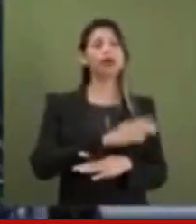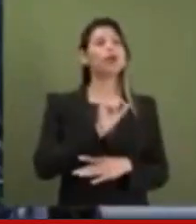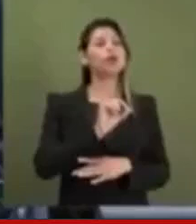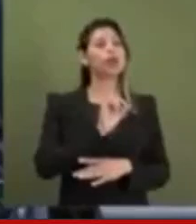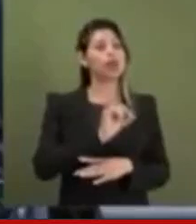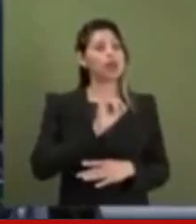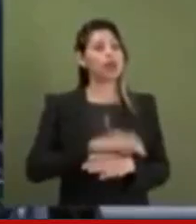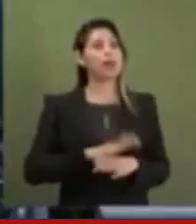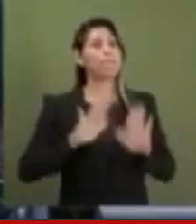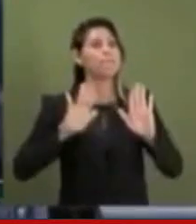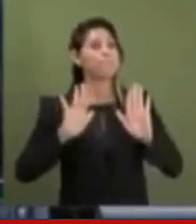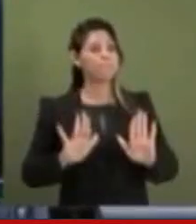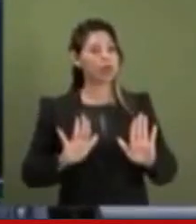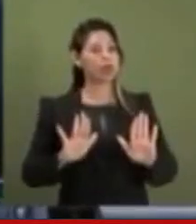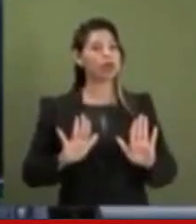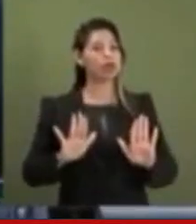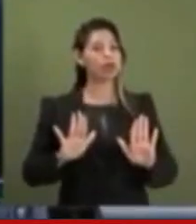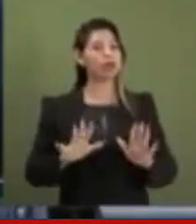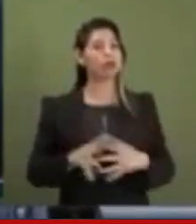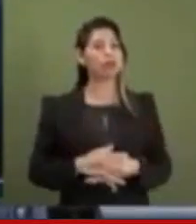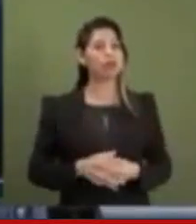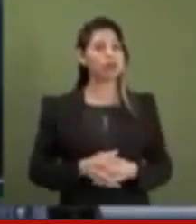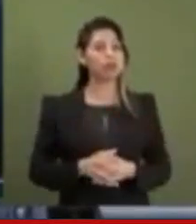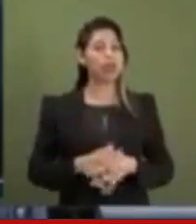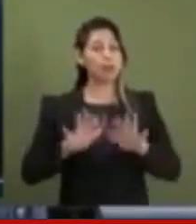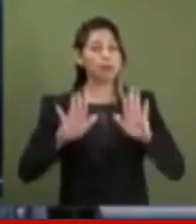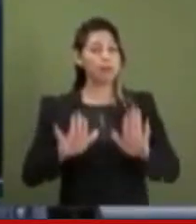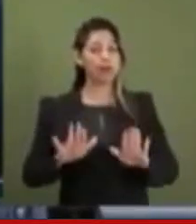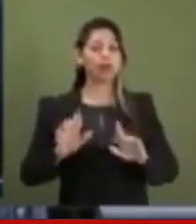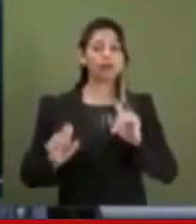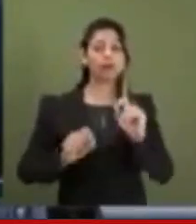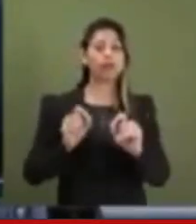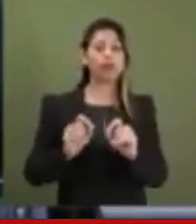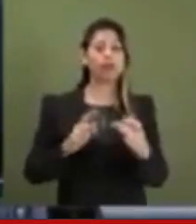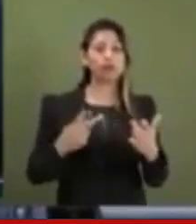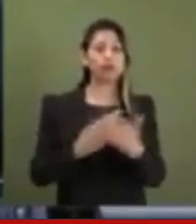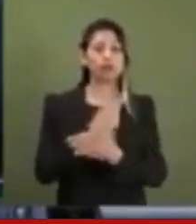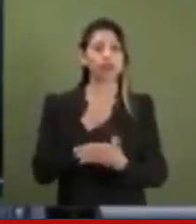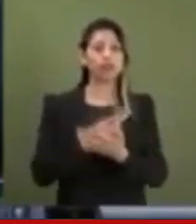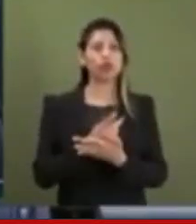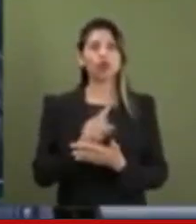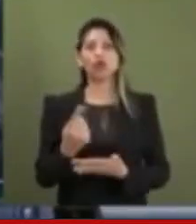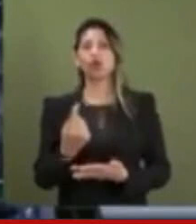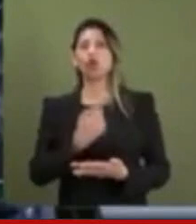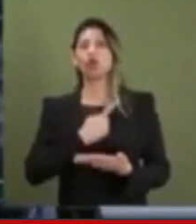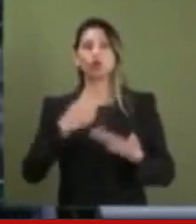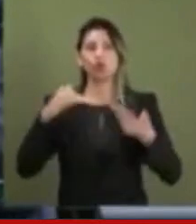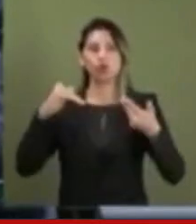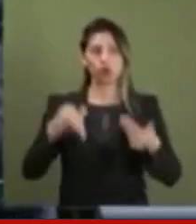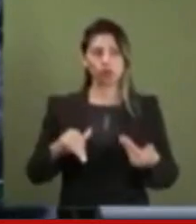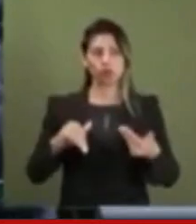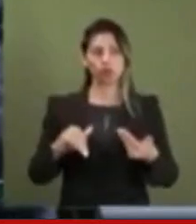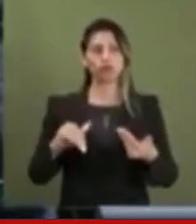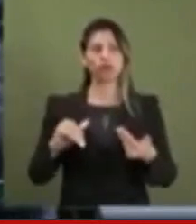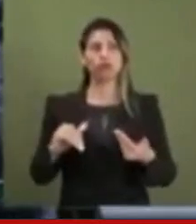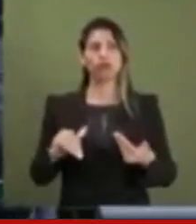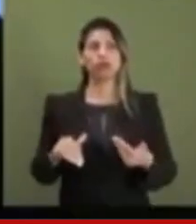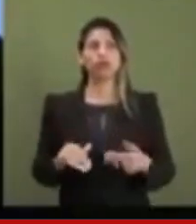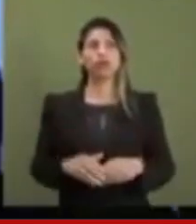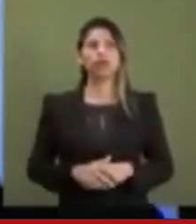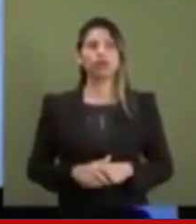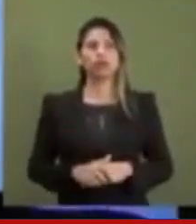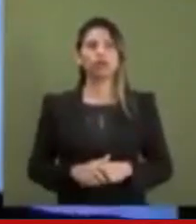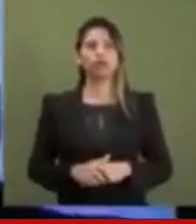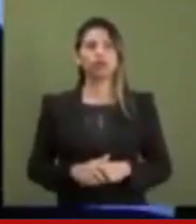possibilitar a disseminação do vício e também estimular o tráfico e também o planejamento do